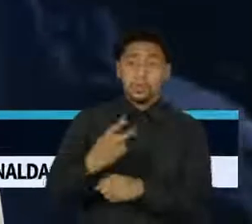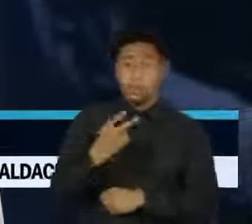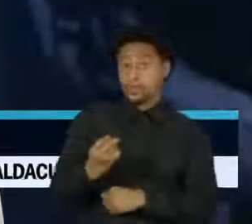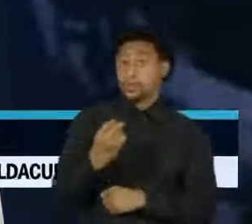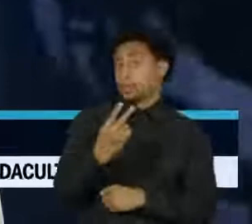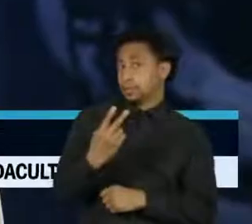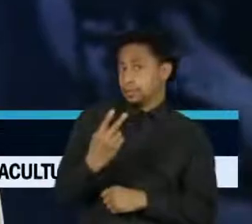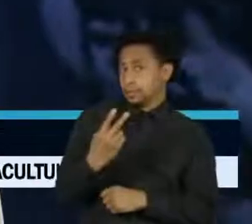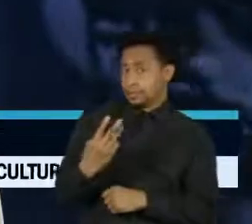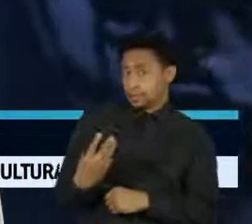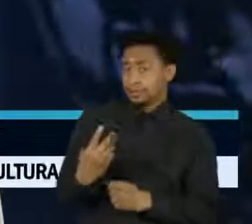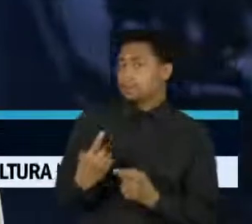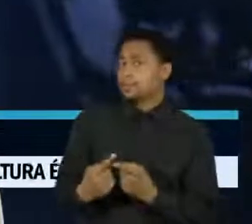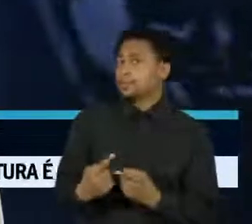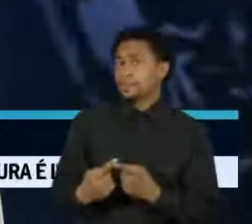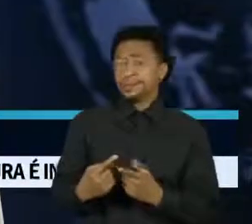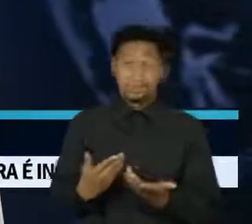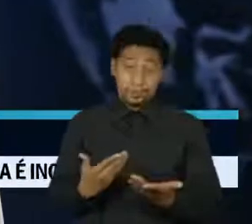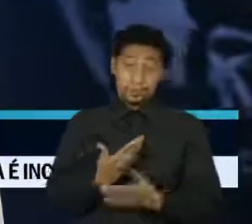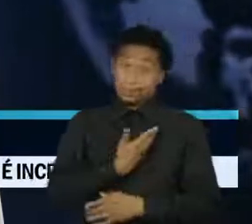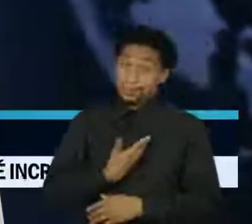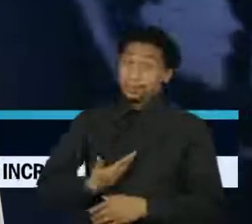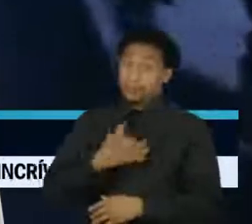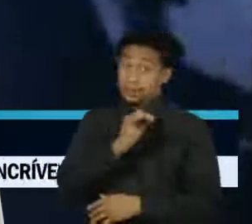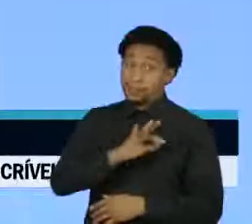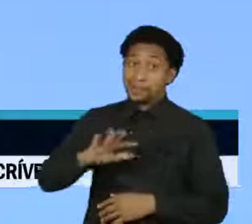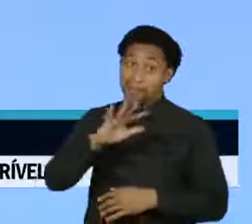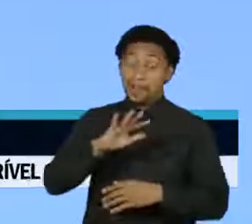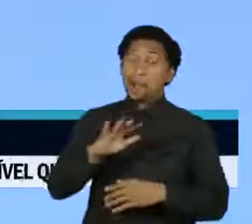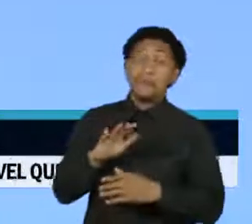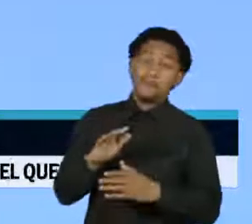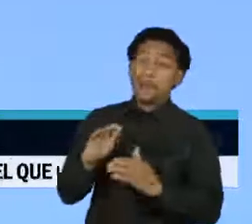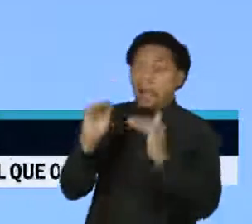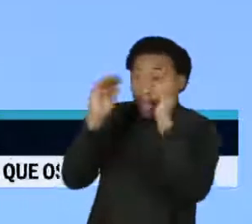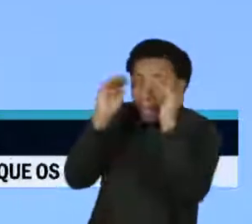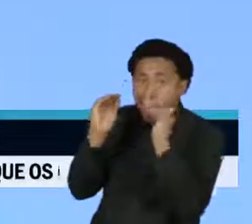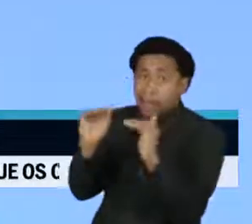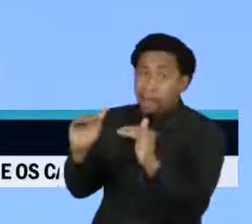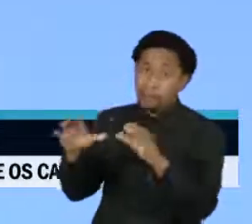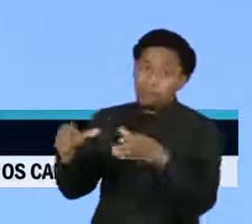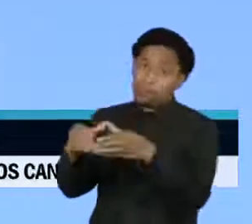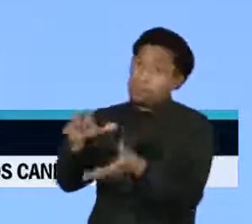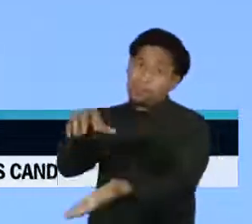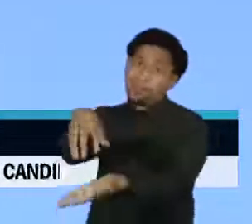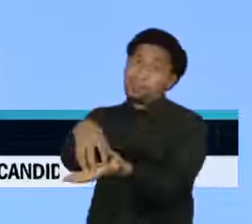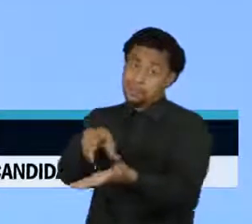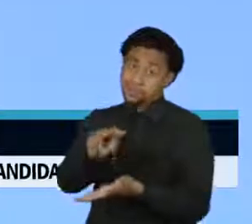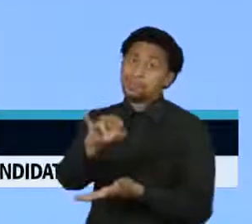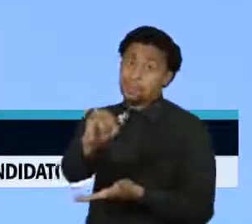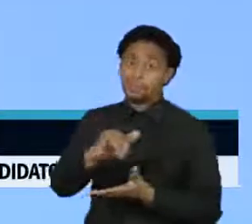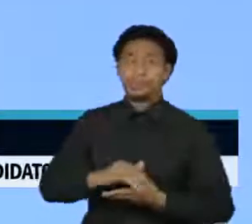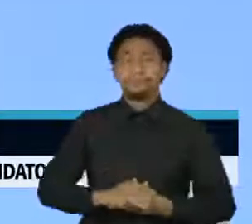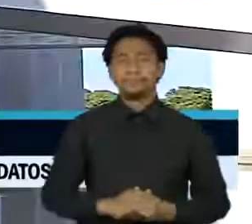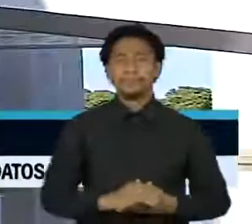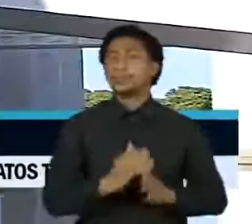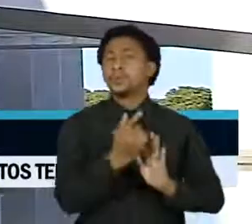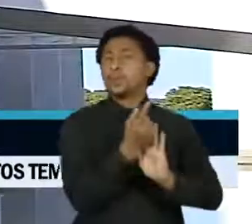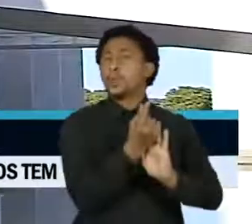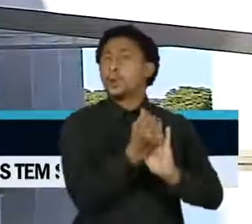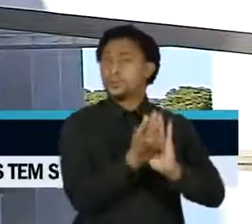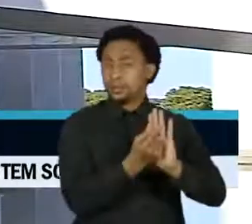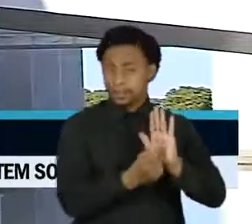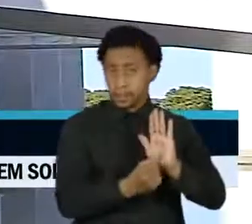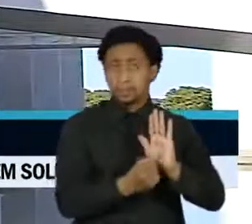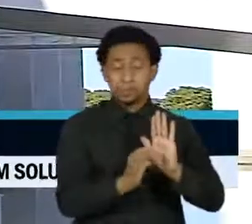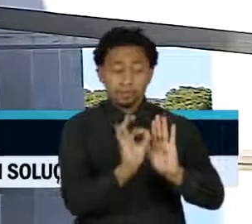mais uma vez, dar o poder da caneta para o Centrão. É o que diz uma prévia do texto do Orçamento da União